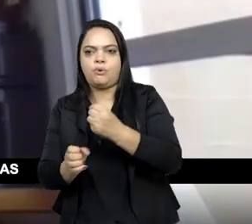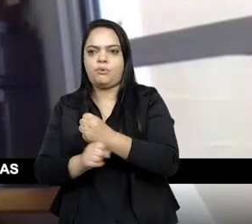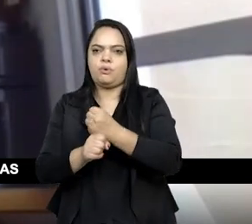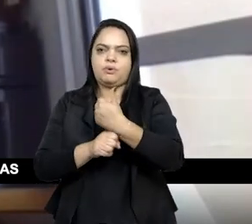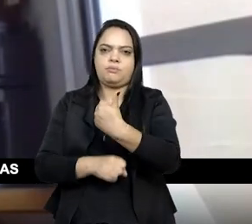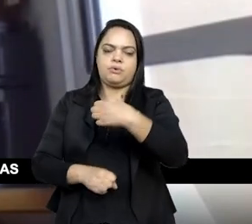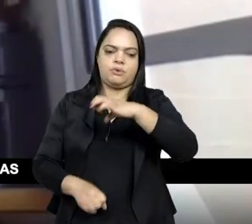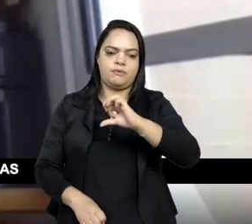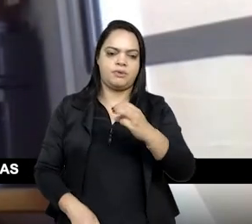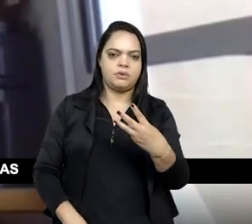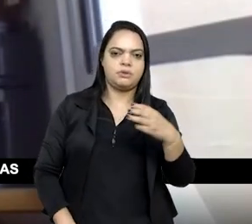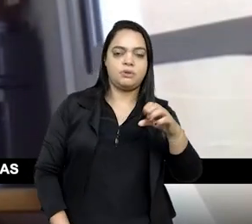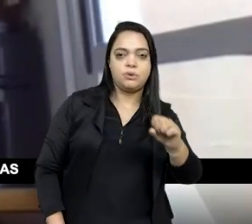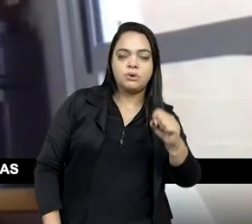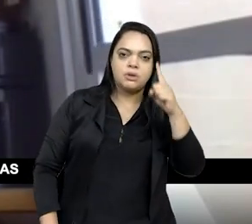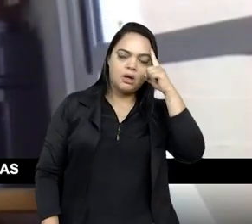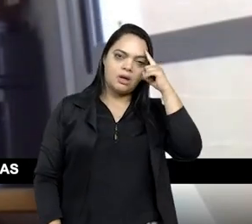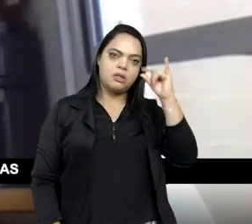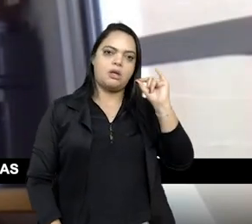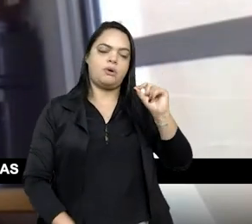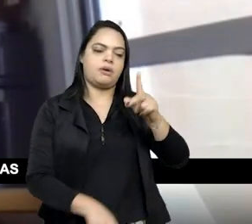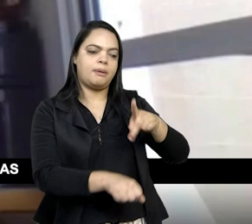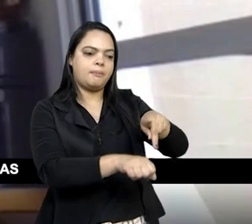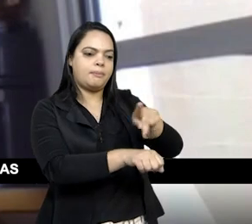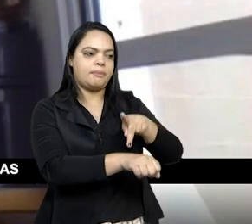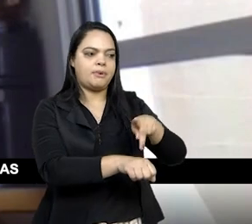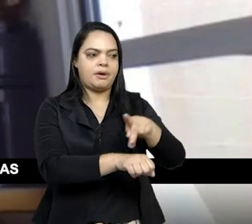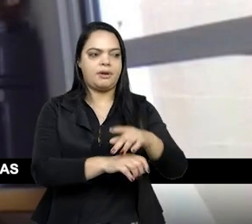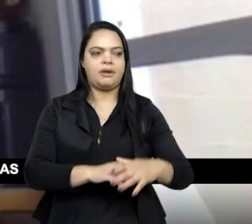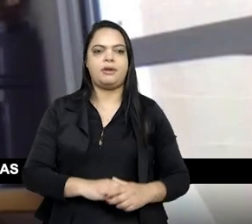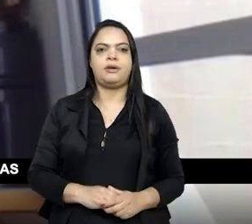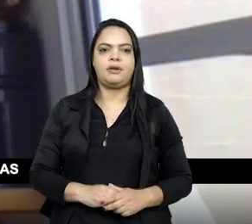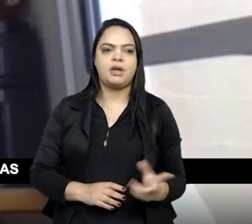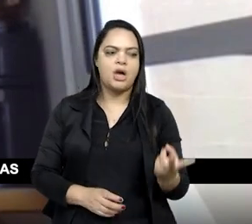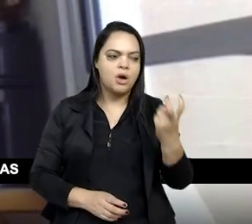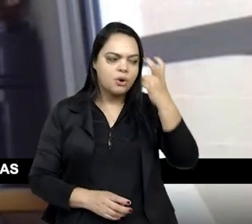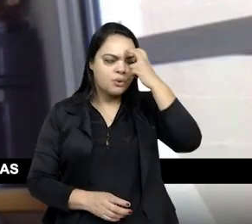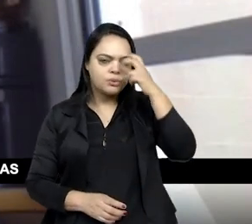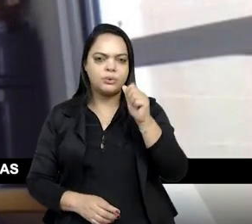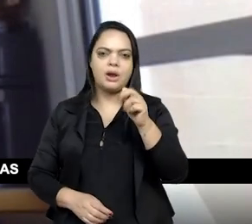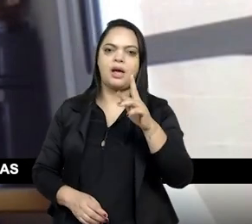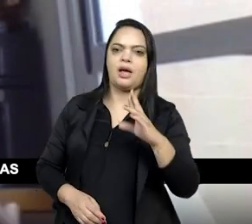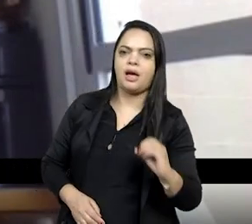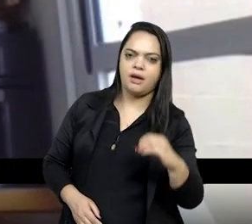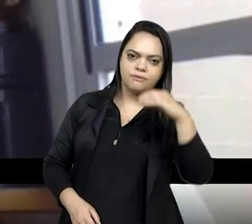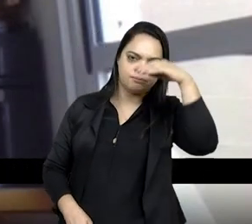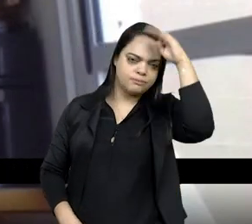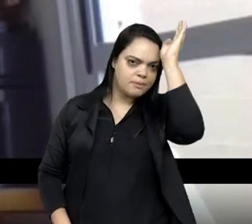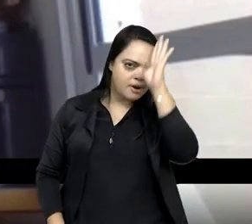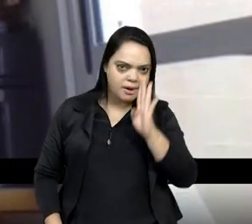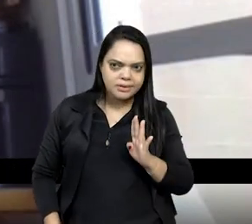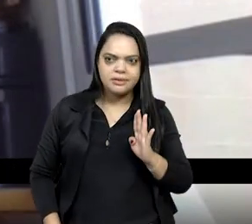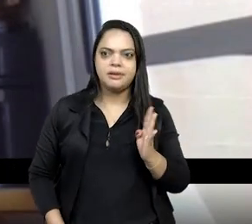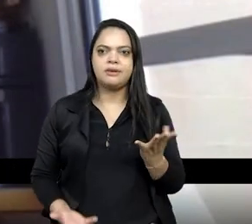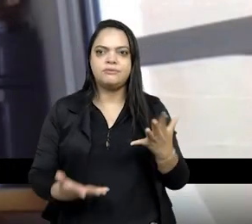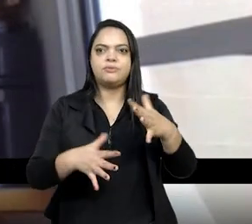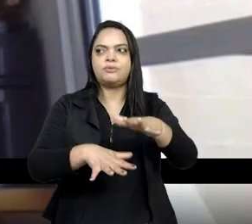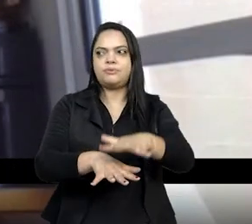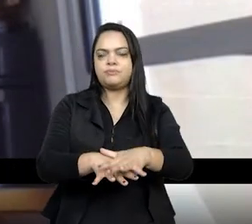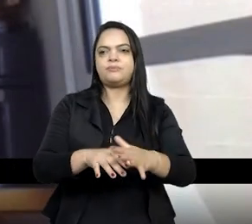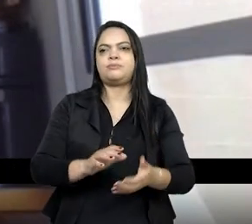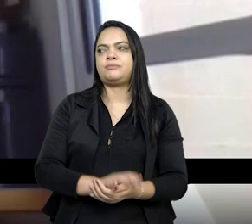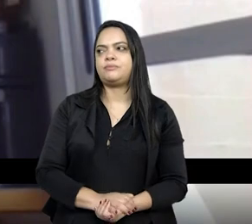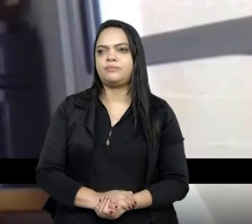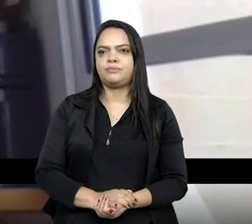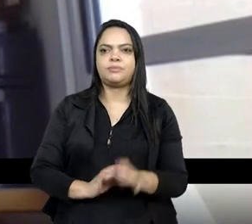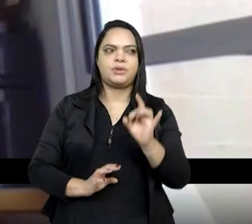principalmente, aquela ideia de nação, né? que as culturas afro-brasileiras foram inseridas e não só